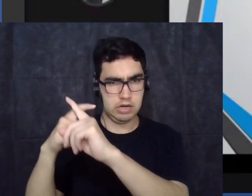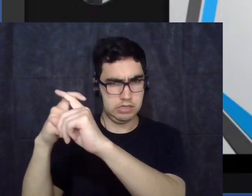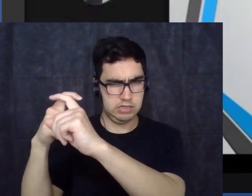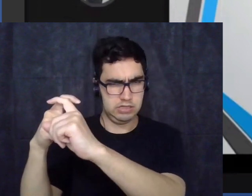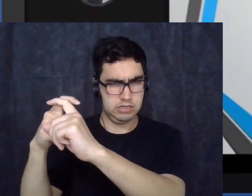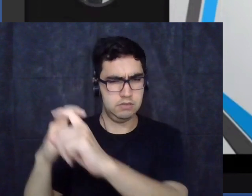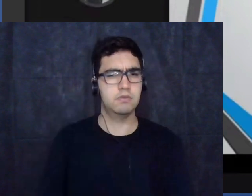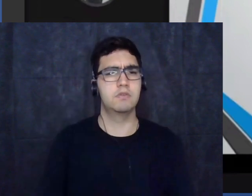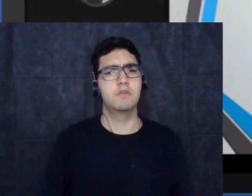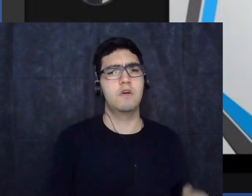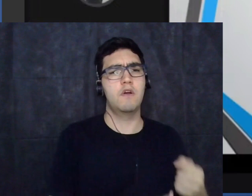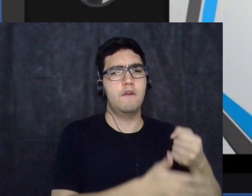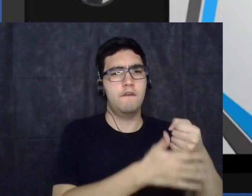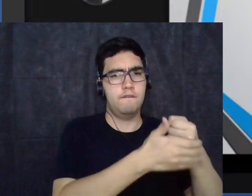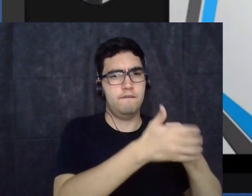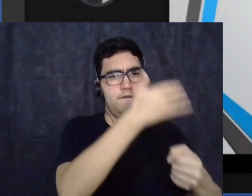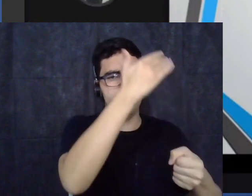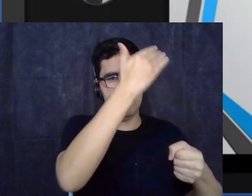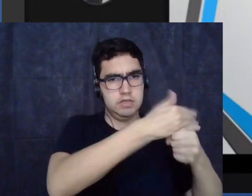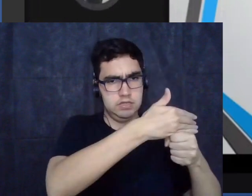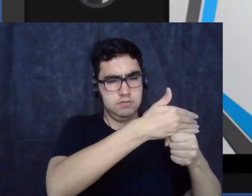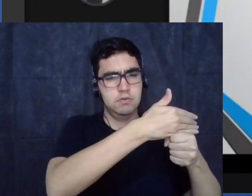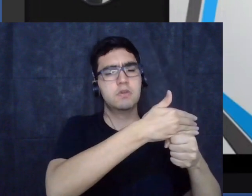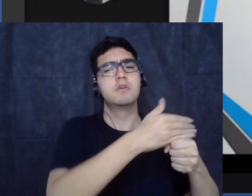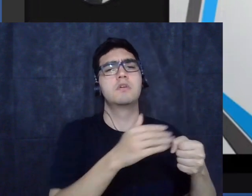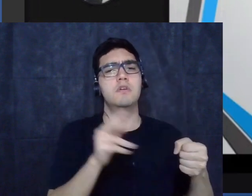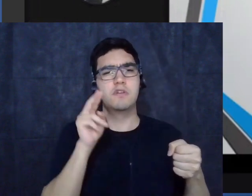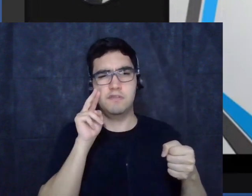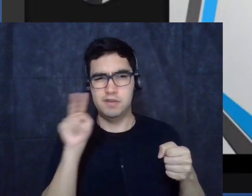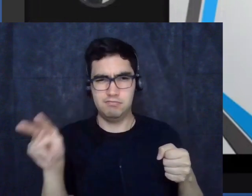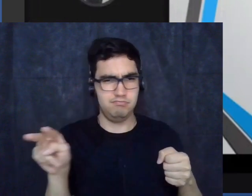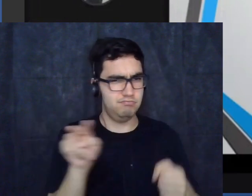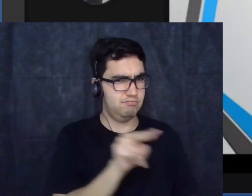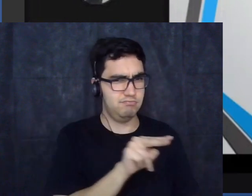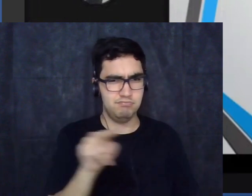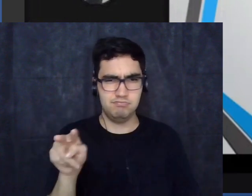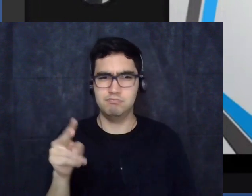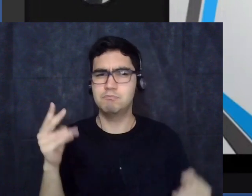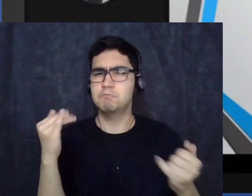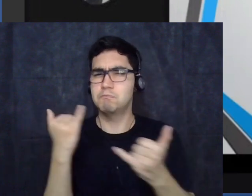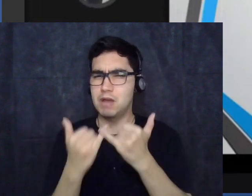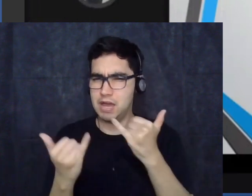estão algumas alencadas para vocês não